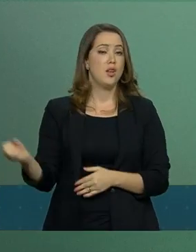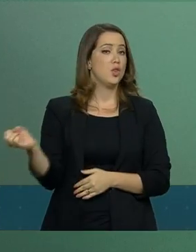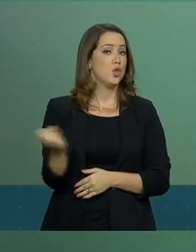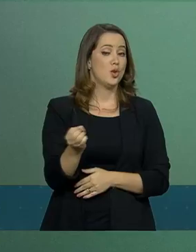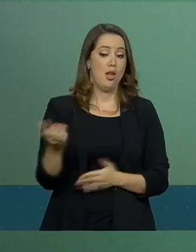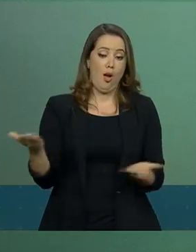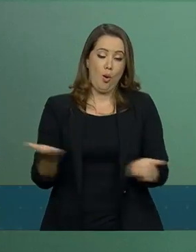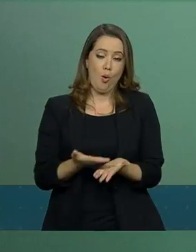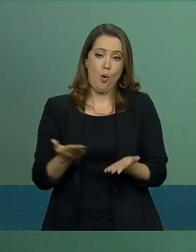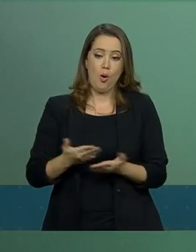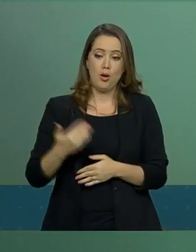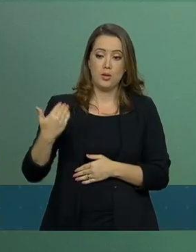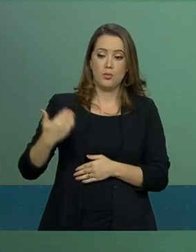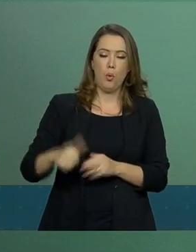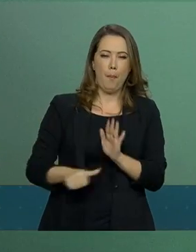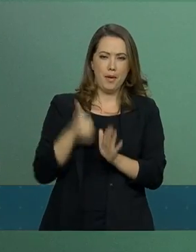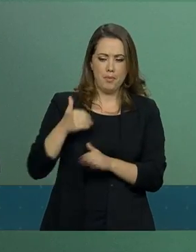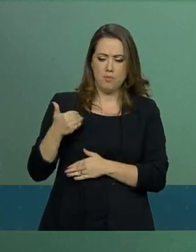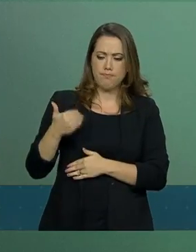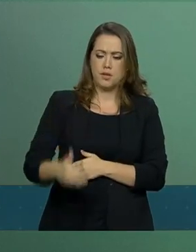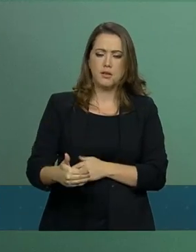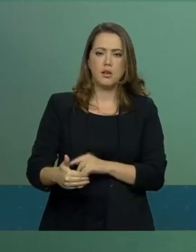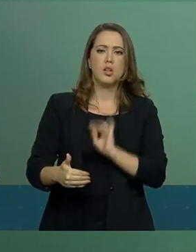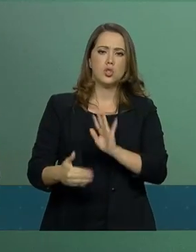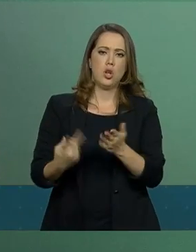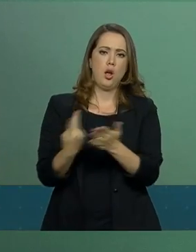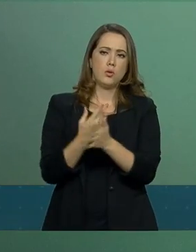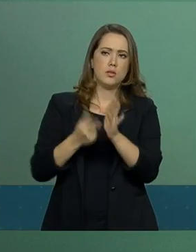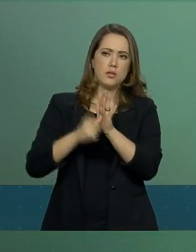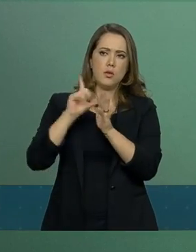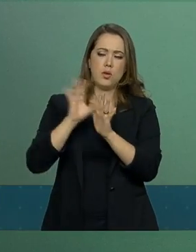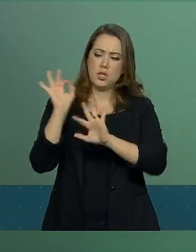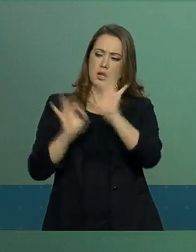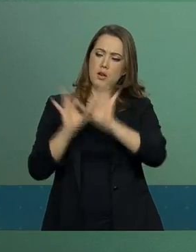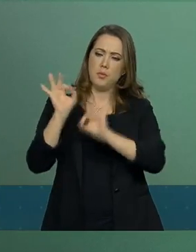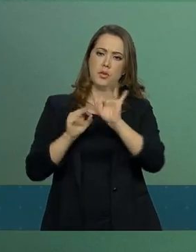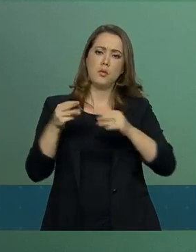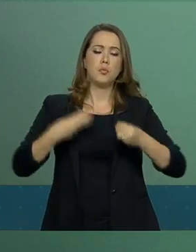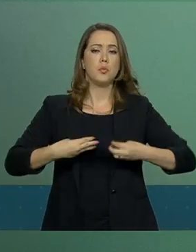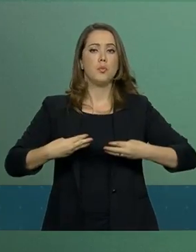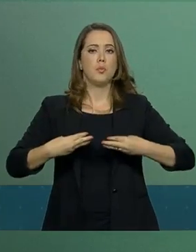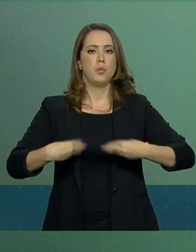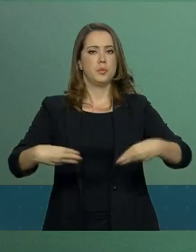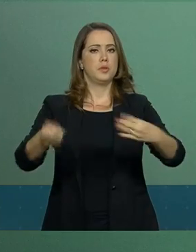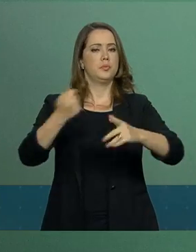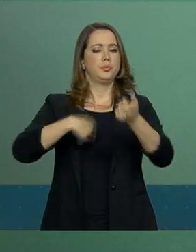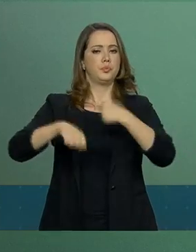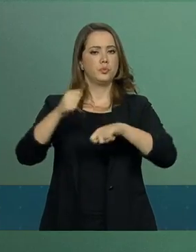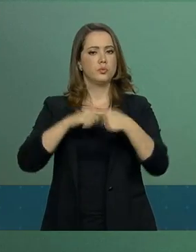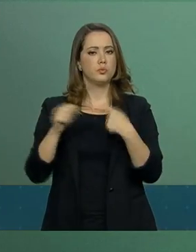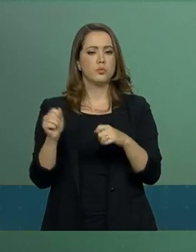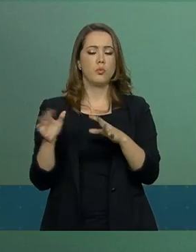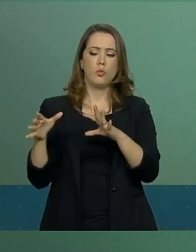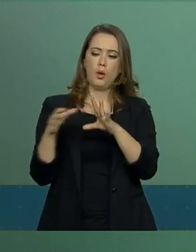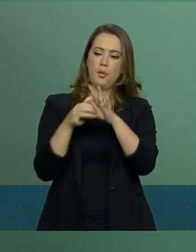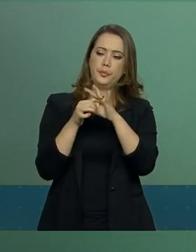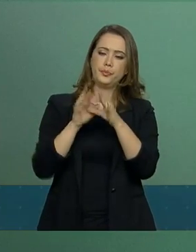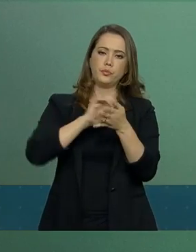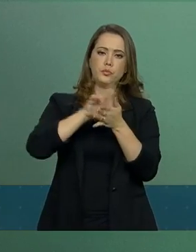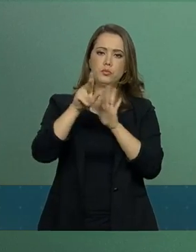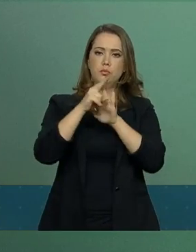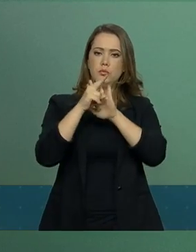esse passo já ocorreu no passado, com a estruturação por parte do Ministério da Economia, em consonância com as